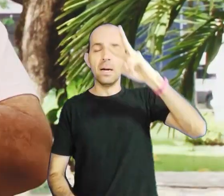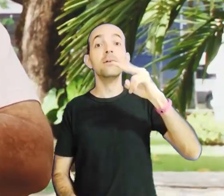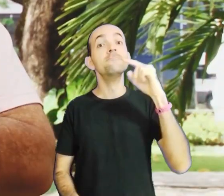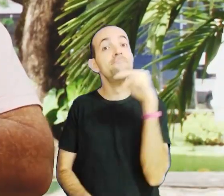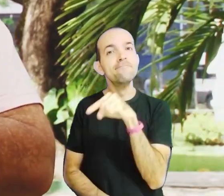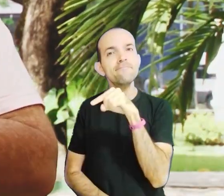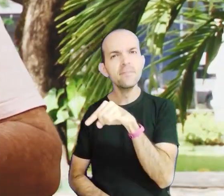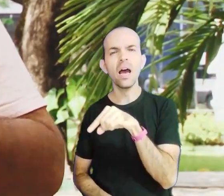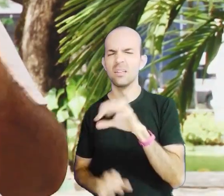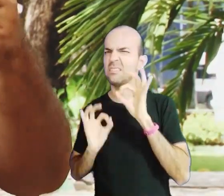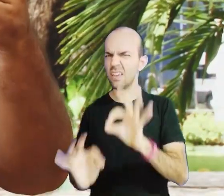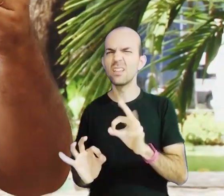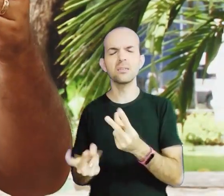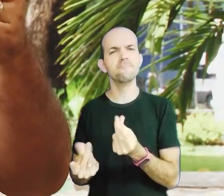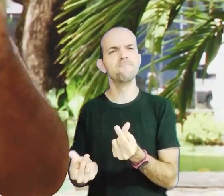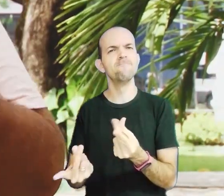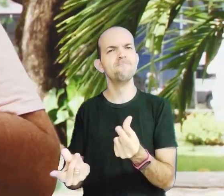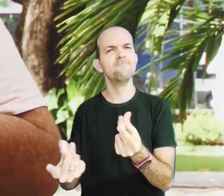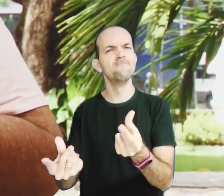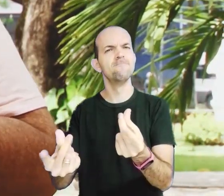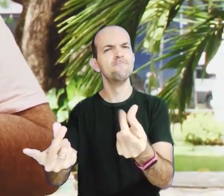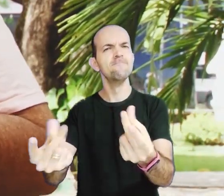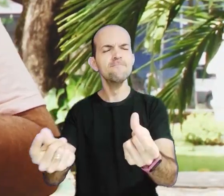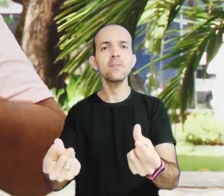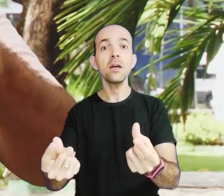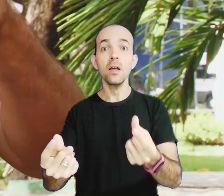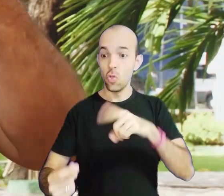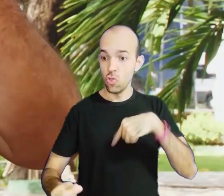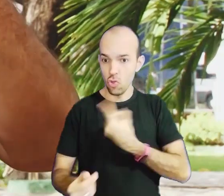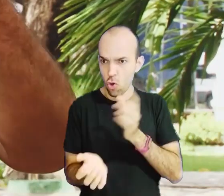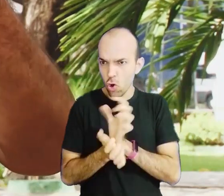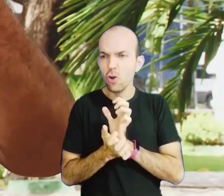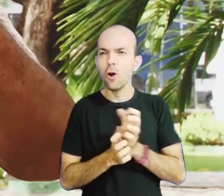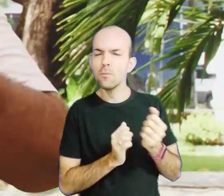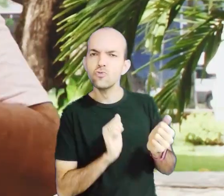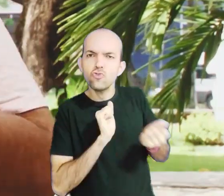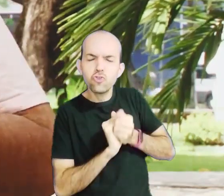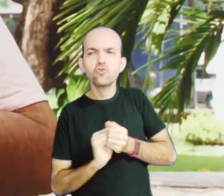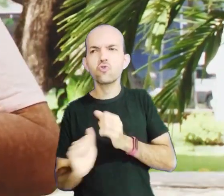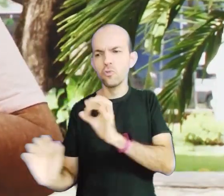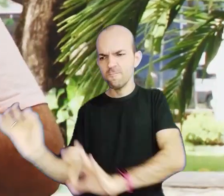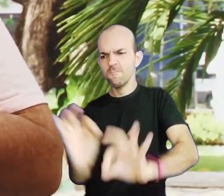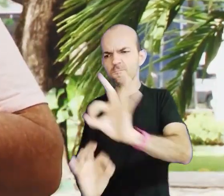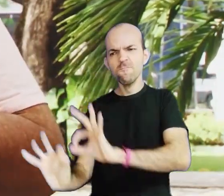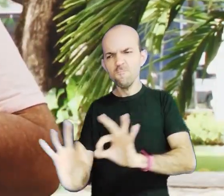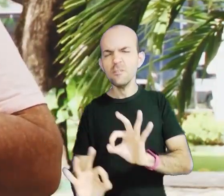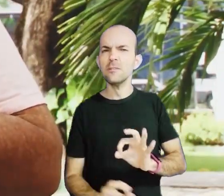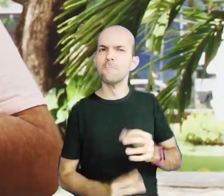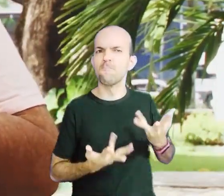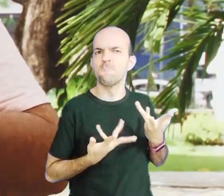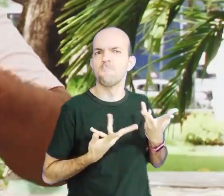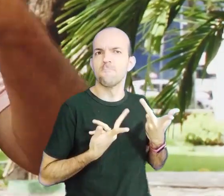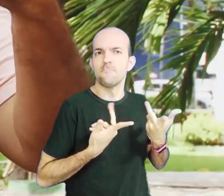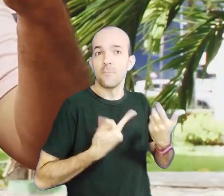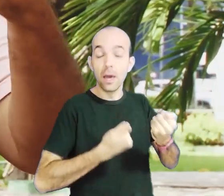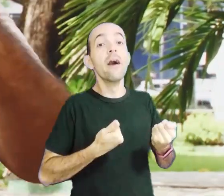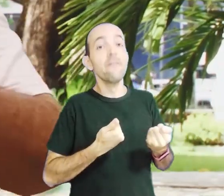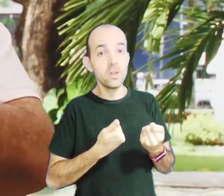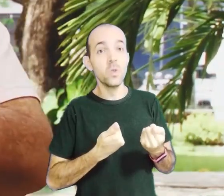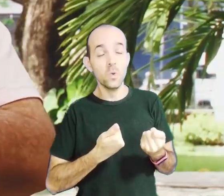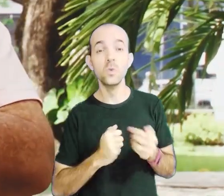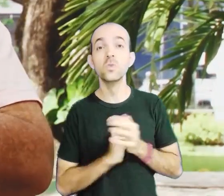essa memória será para sempre guardada. Nossa equipe é nota 10, uma gente organizada,